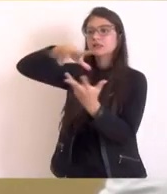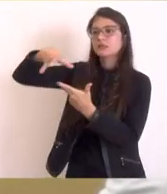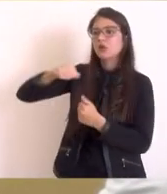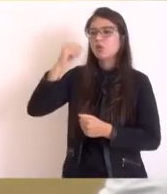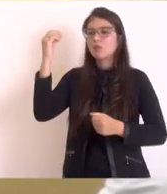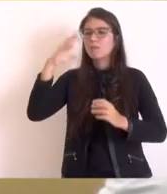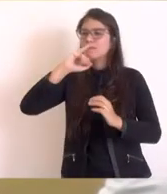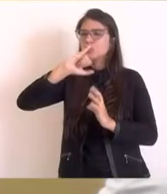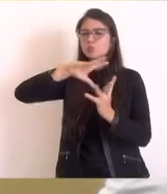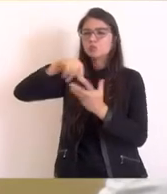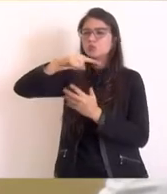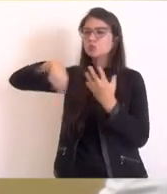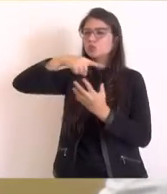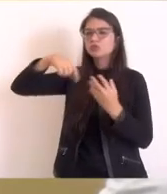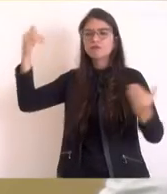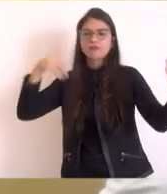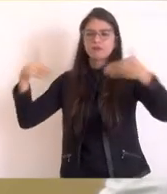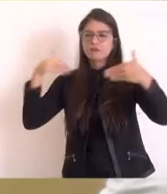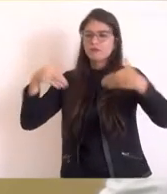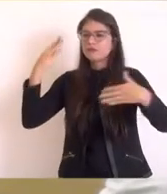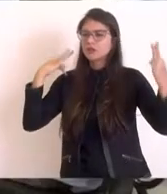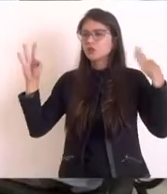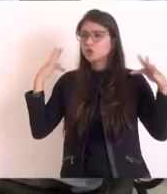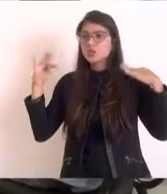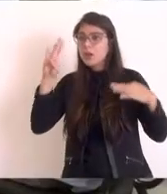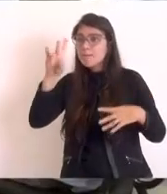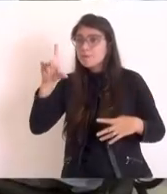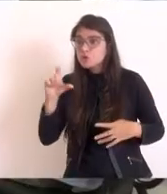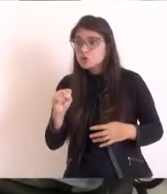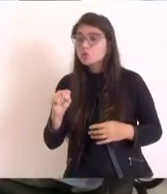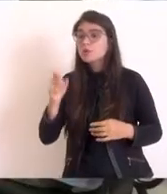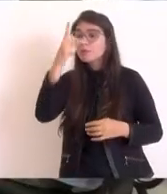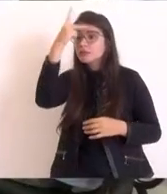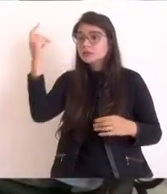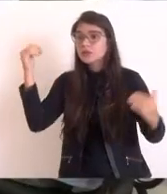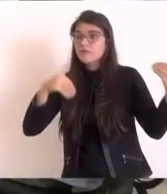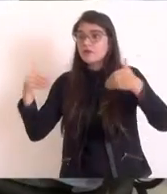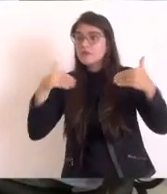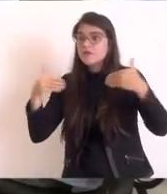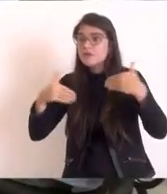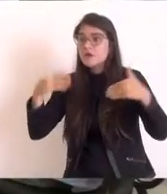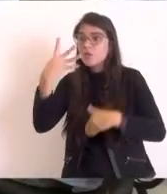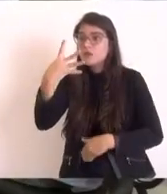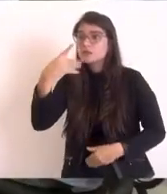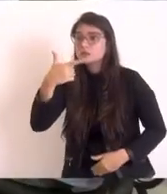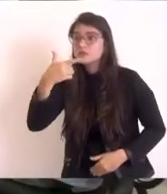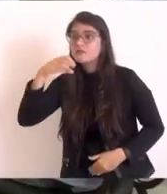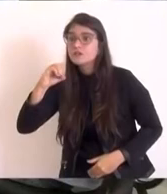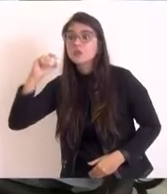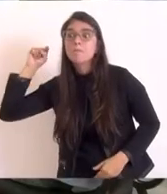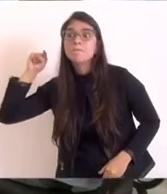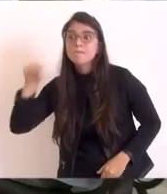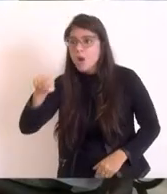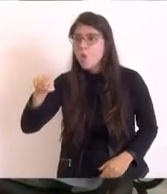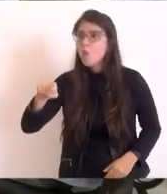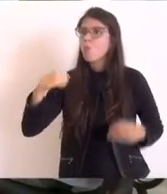Estado do Rio. Búzios recebeu 420 mil visitantes internacionais.